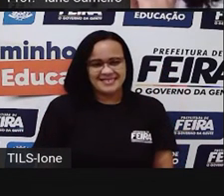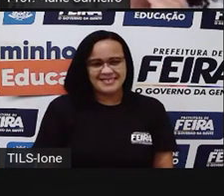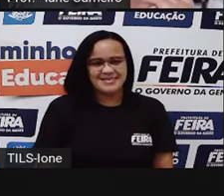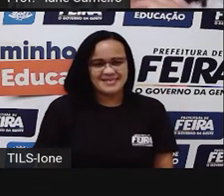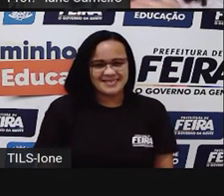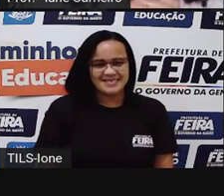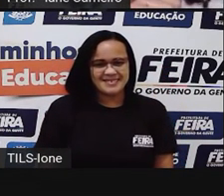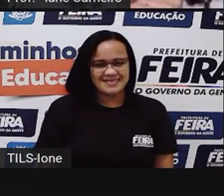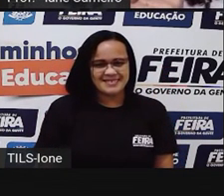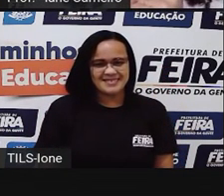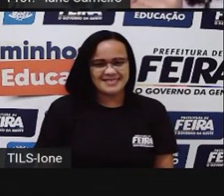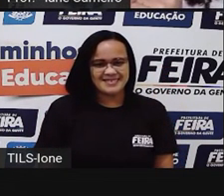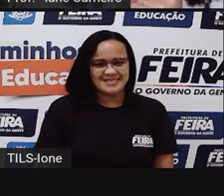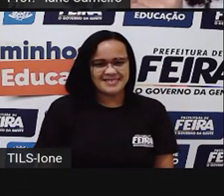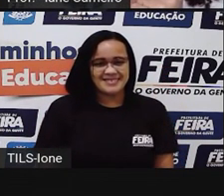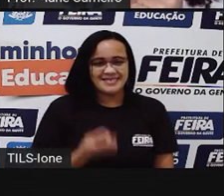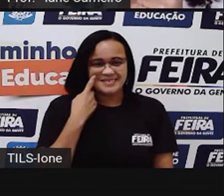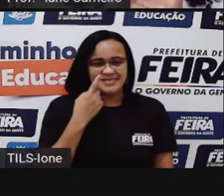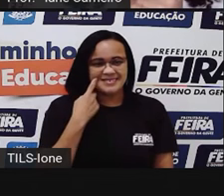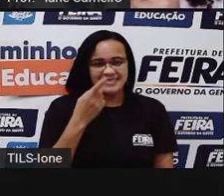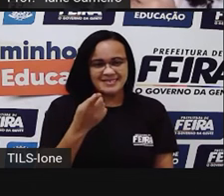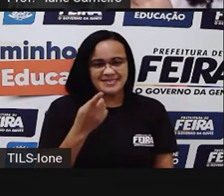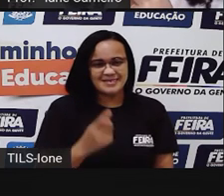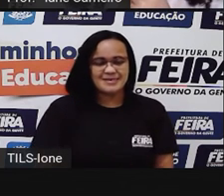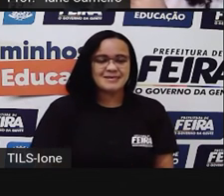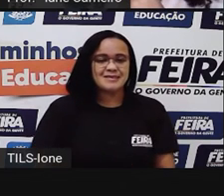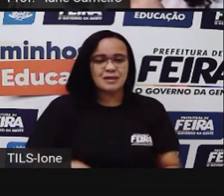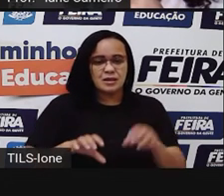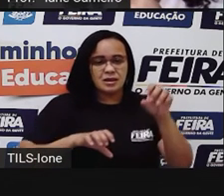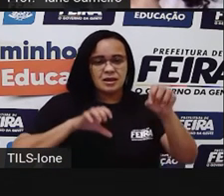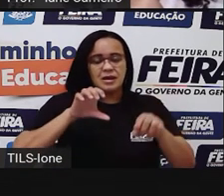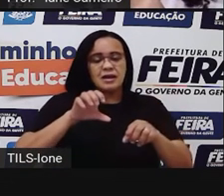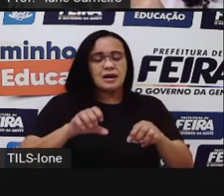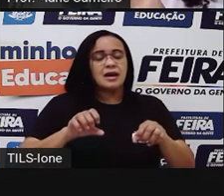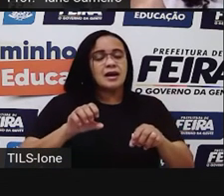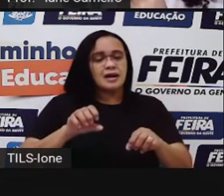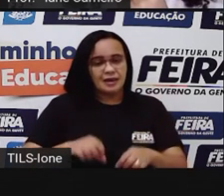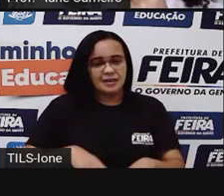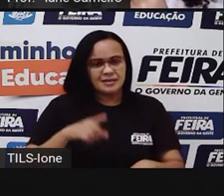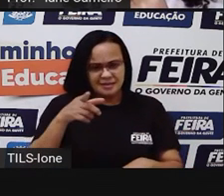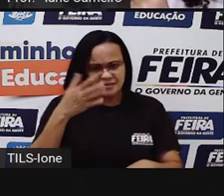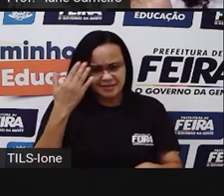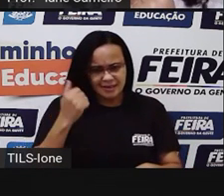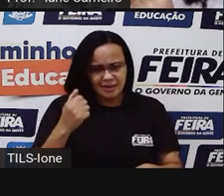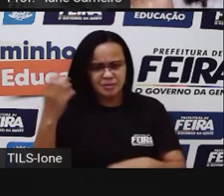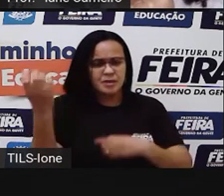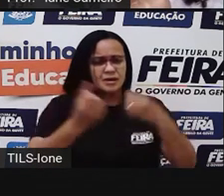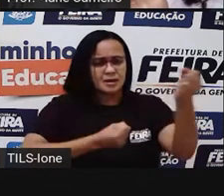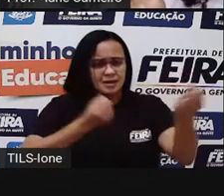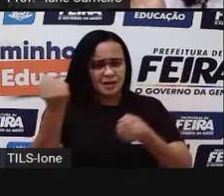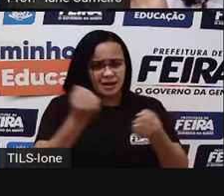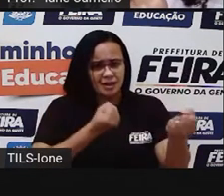Ah, vamos ver. Número 7. Esse carro já saiu, não foi? Acho que é aqui. Não.